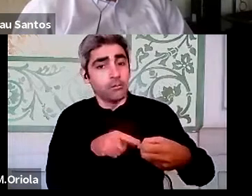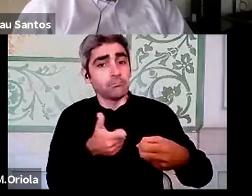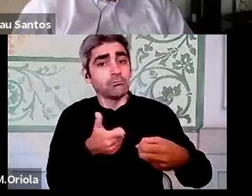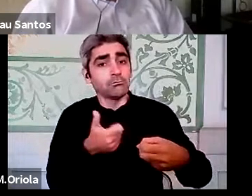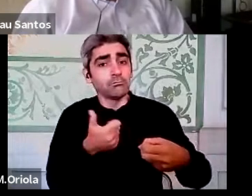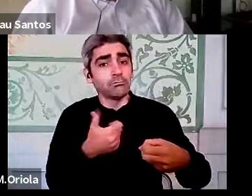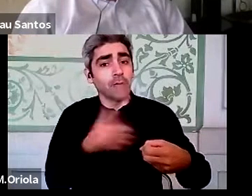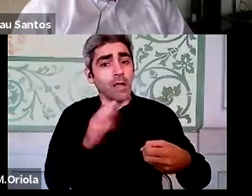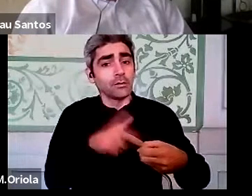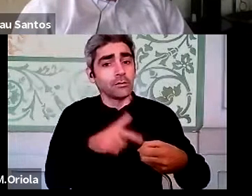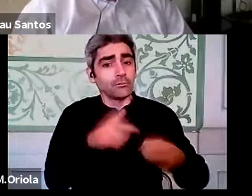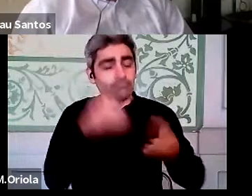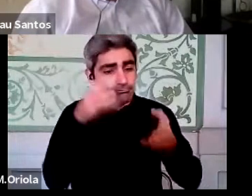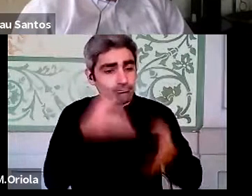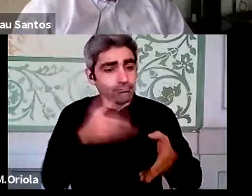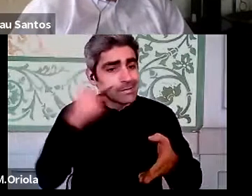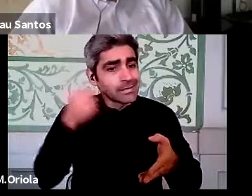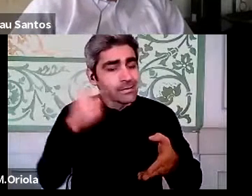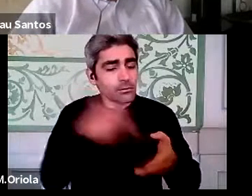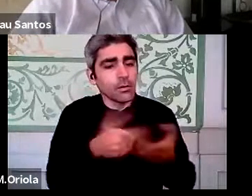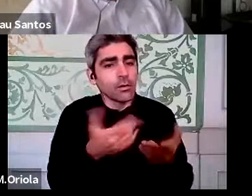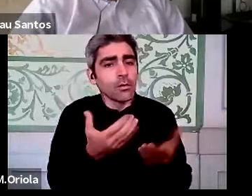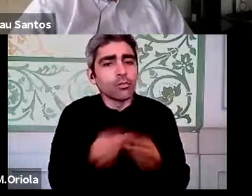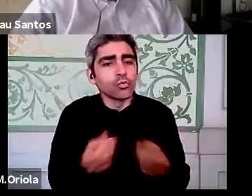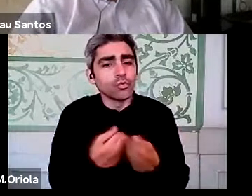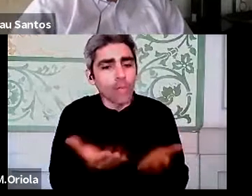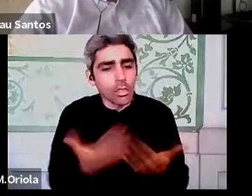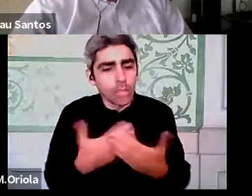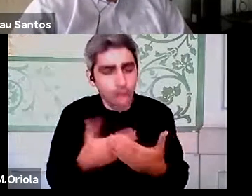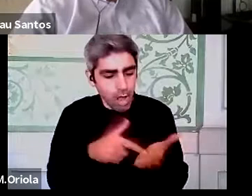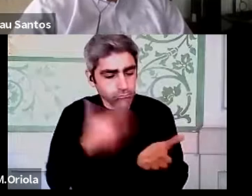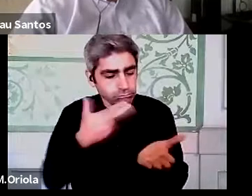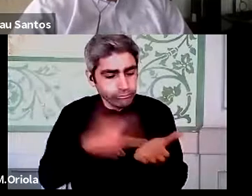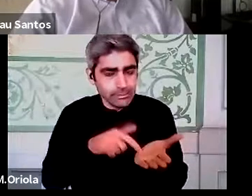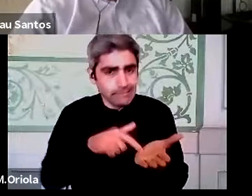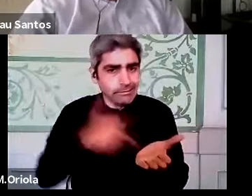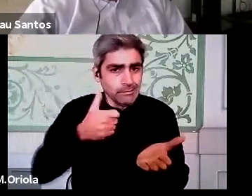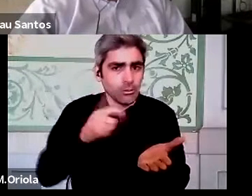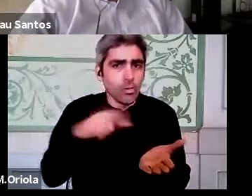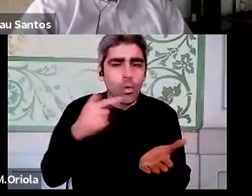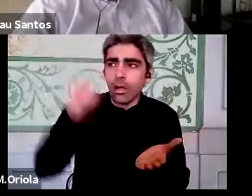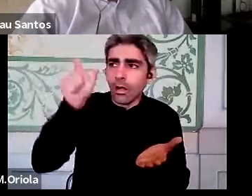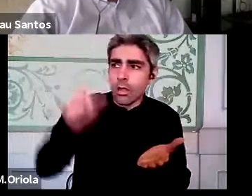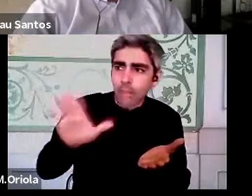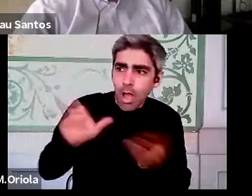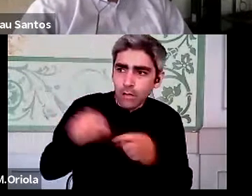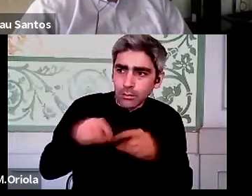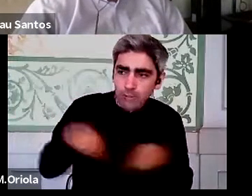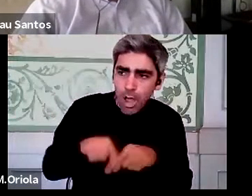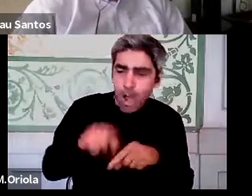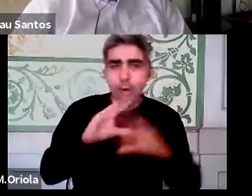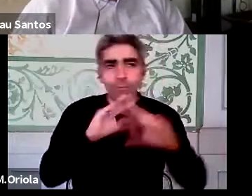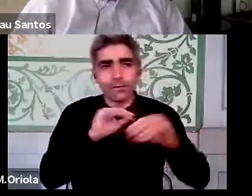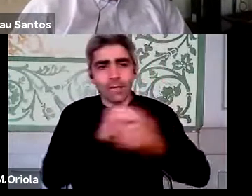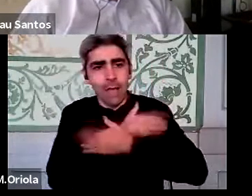concentrado no output, que é a tarefa realizada do que propriamente se está na sala ou não está na sala, ou se está a conversar com a amiga ou